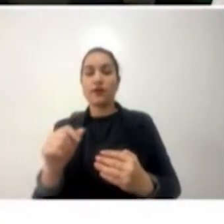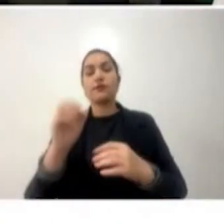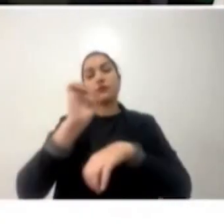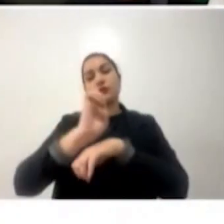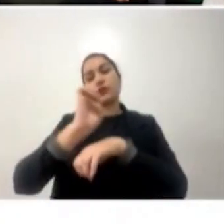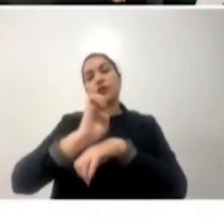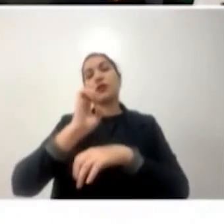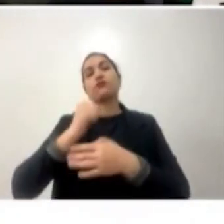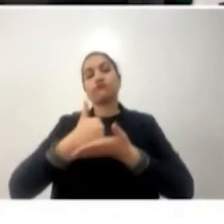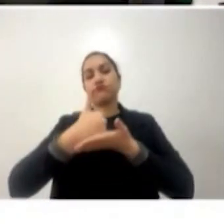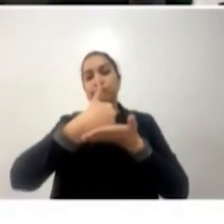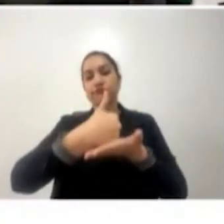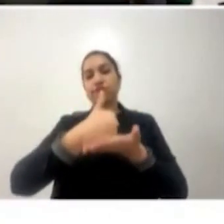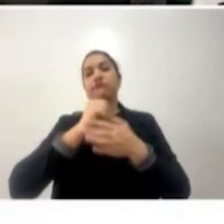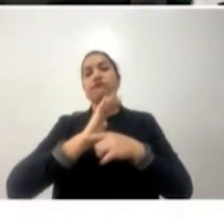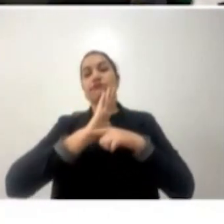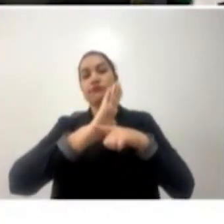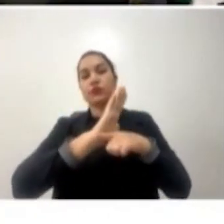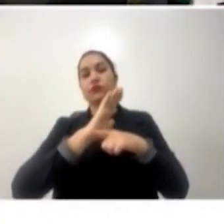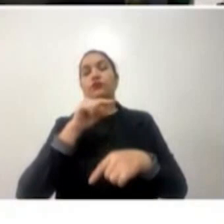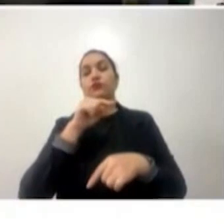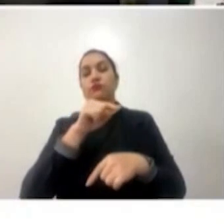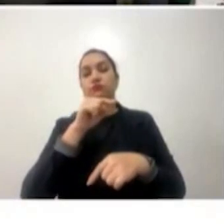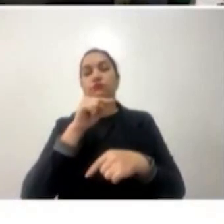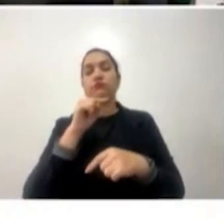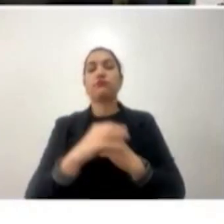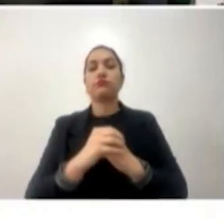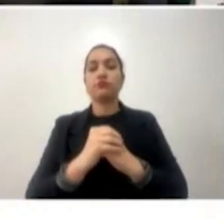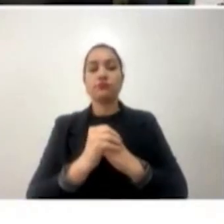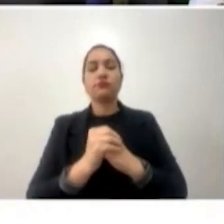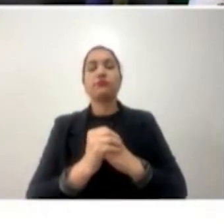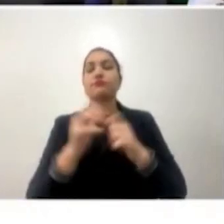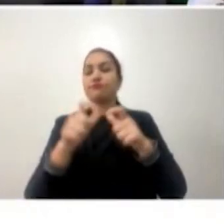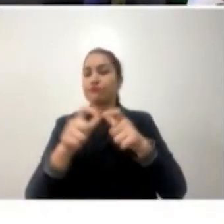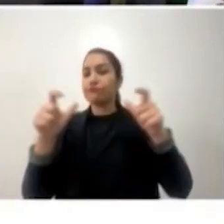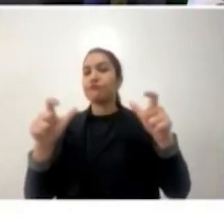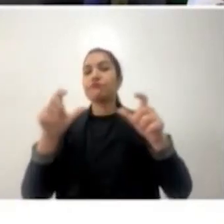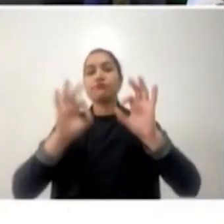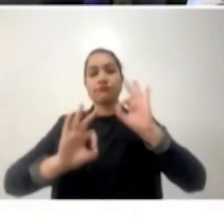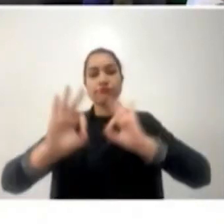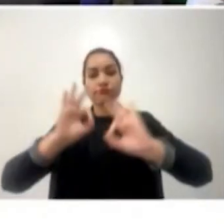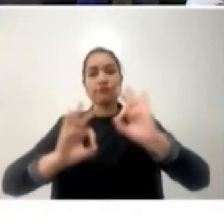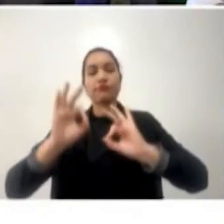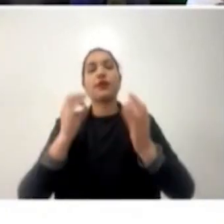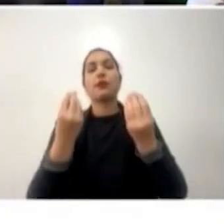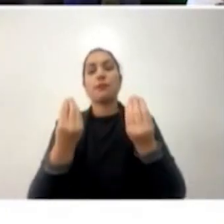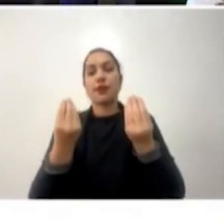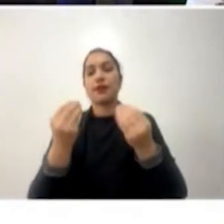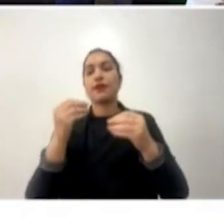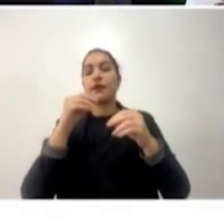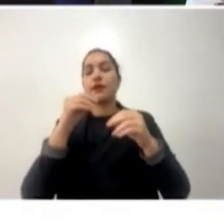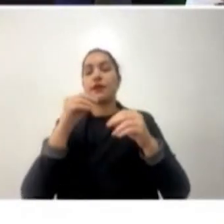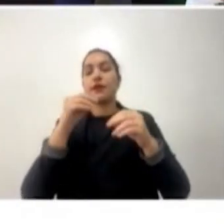vai aportar aqui para viabilizar essa ampla operação de desassoreamento dos rios.